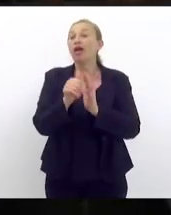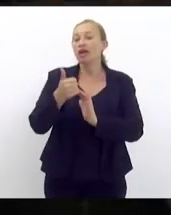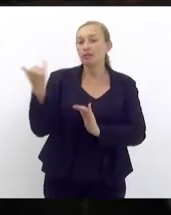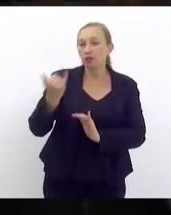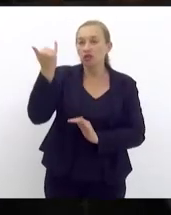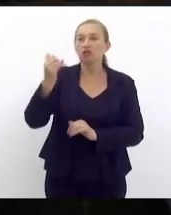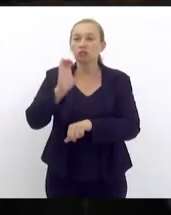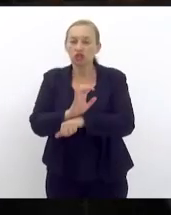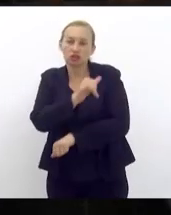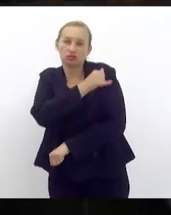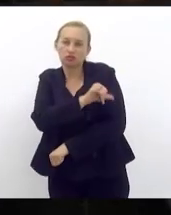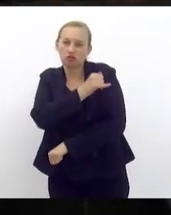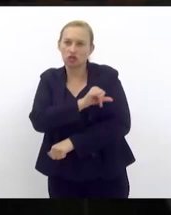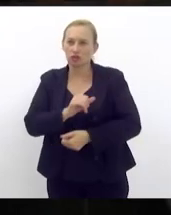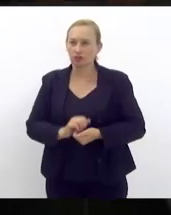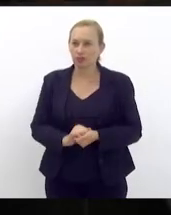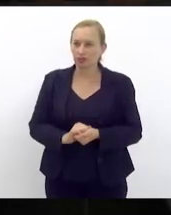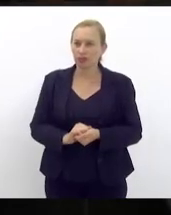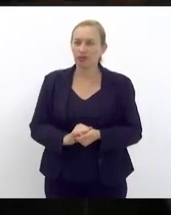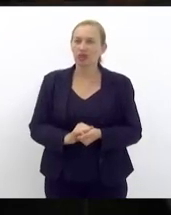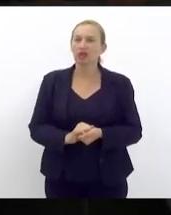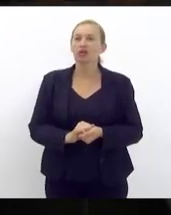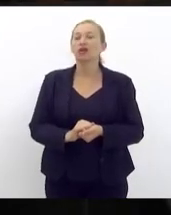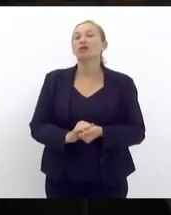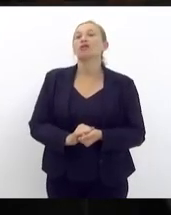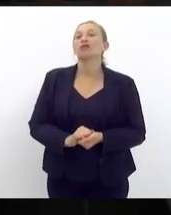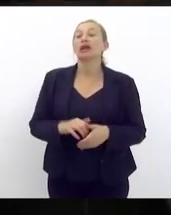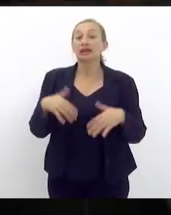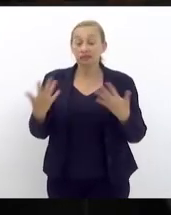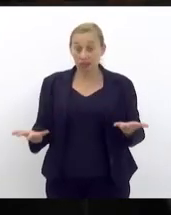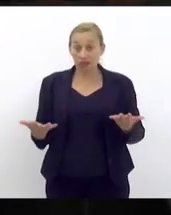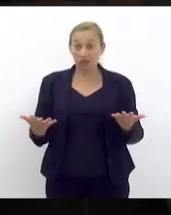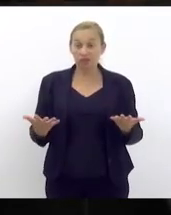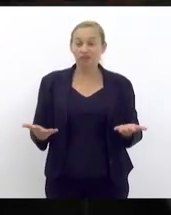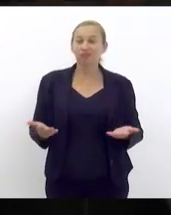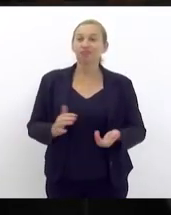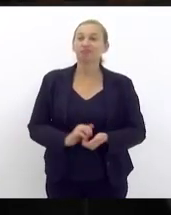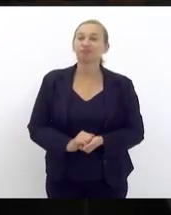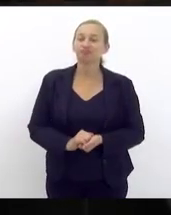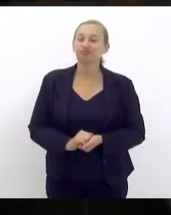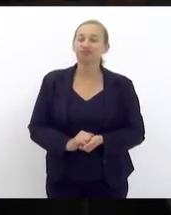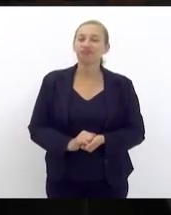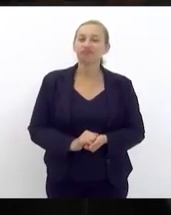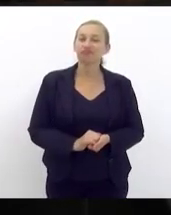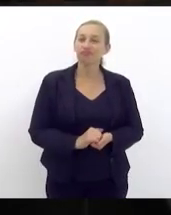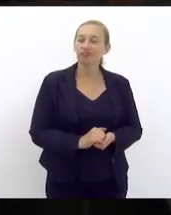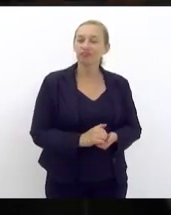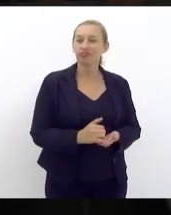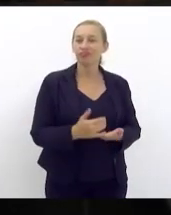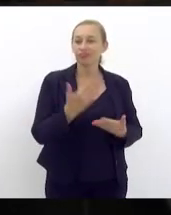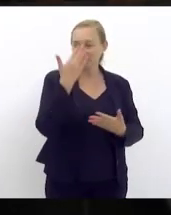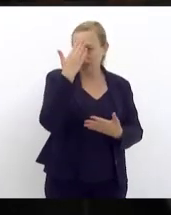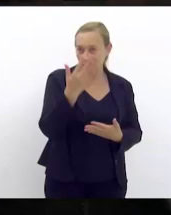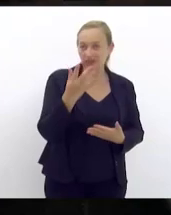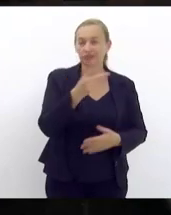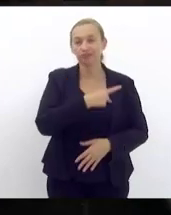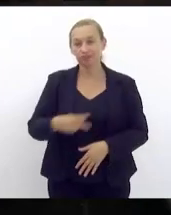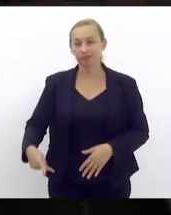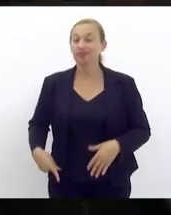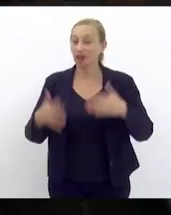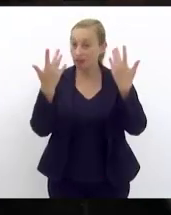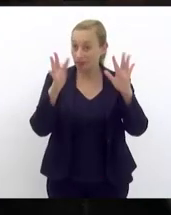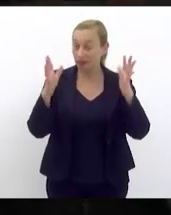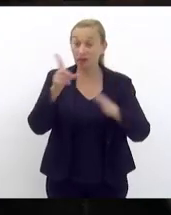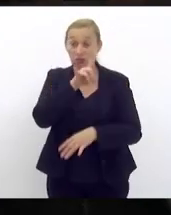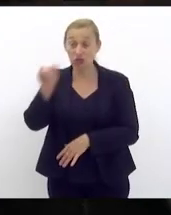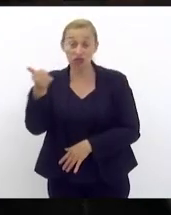estado do Rio de Janeiro para a nossa nação fluminense então pessoal no mais queria mais uma vez cumprimentar a nossa presidenta parabéns pelo